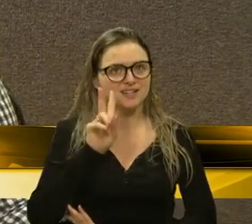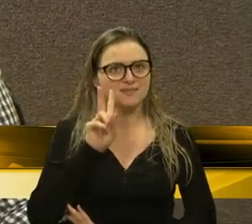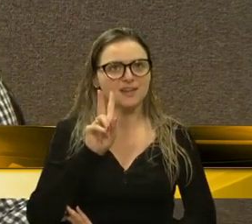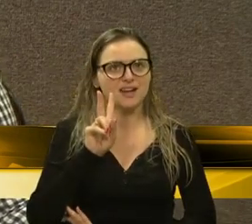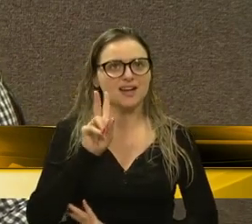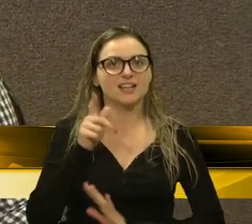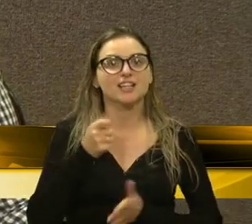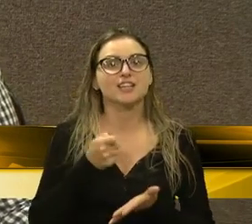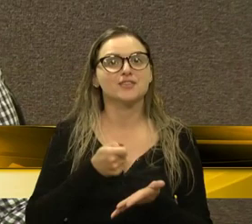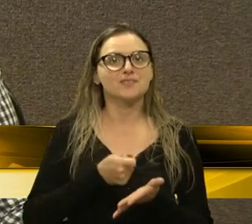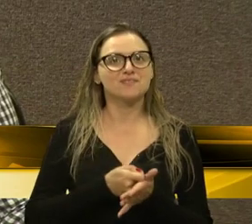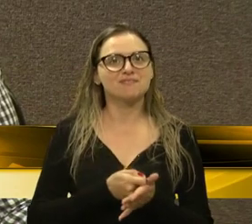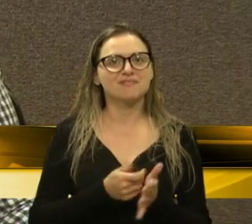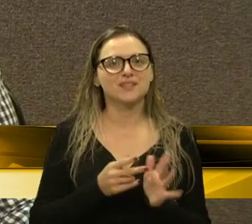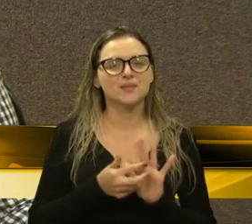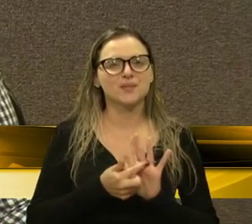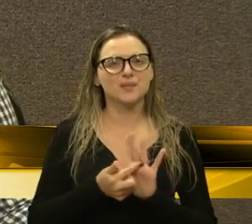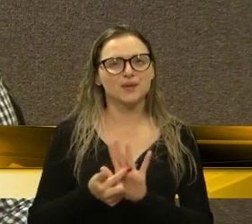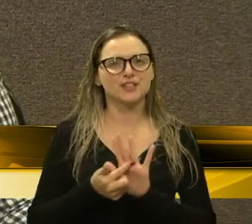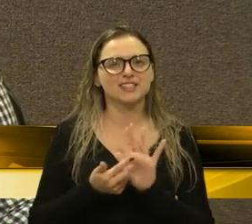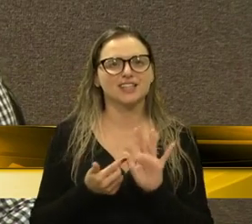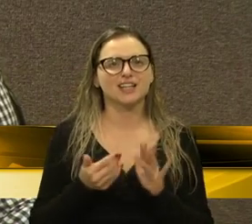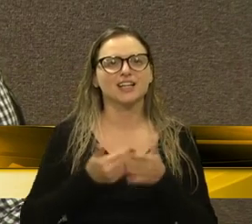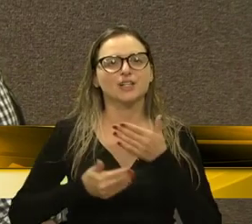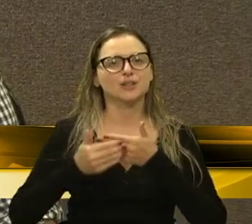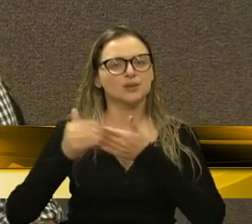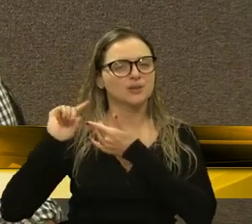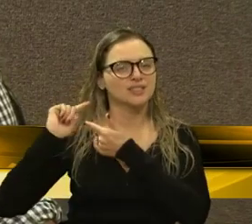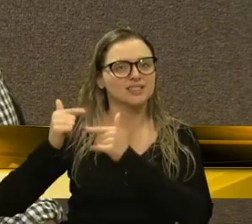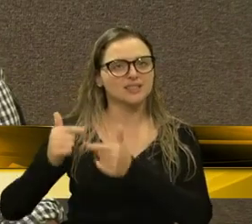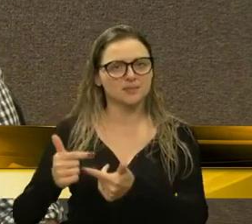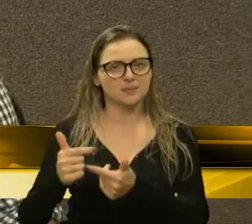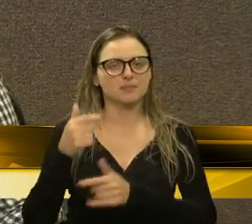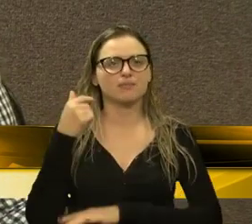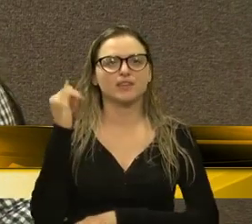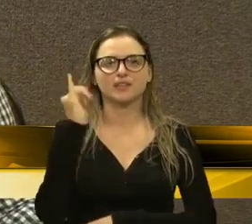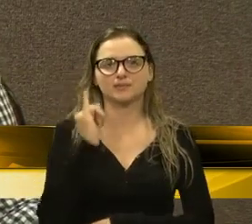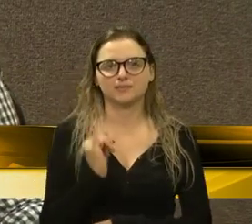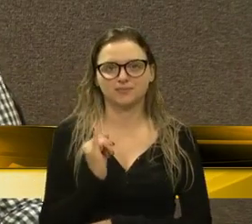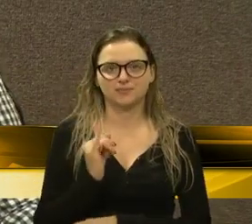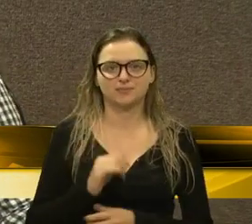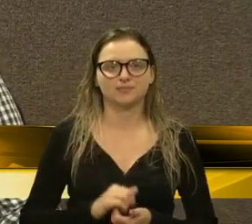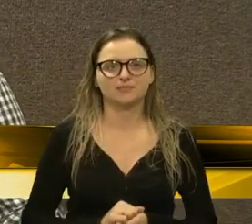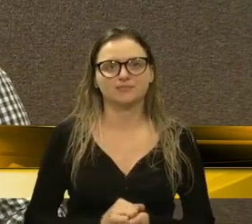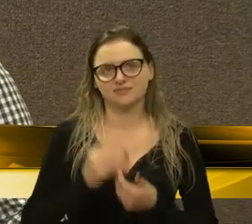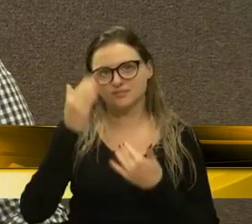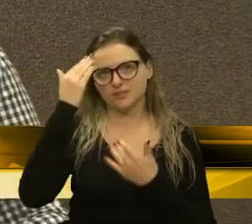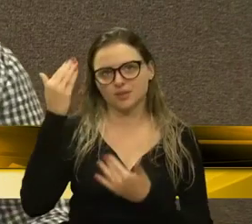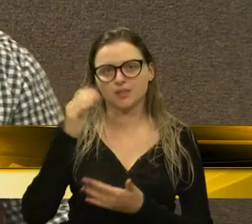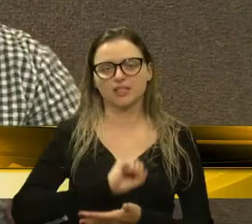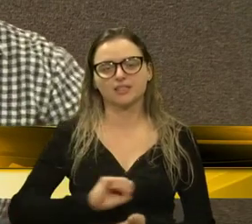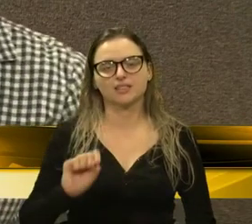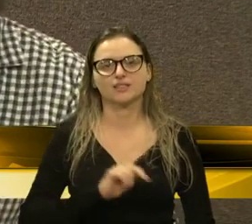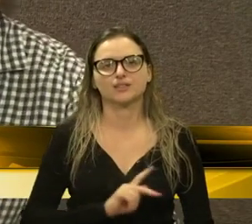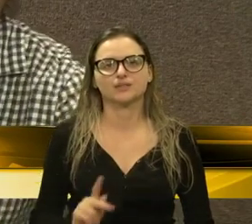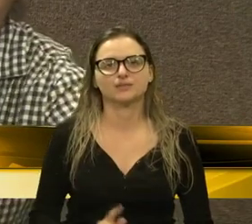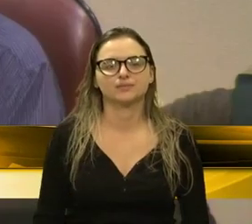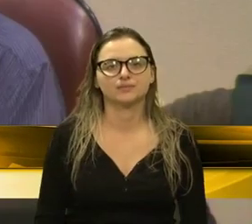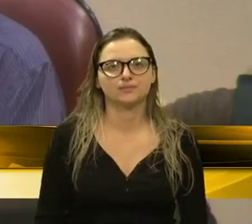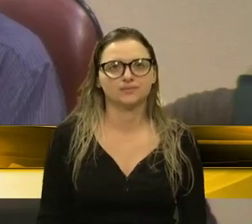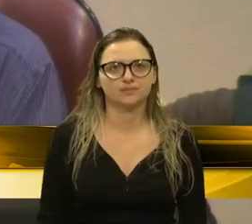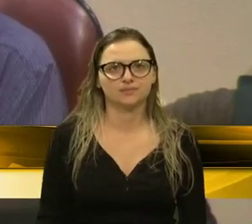afirmar as nossas tradições italianas. Muito obrigada. Era isso, senhor presidente.